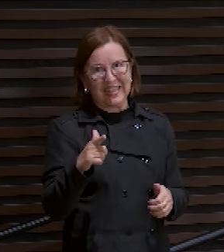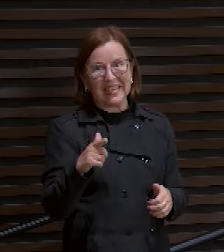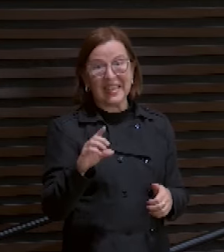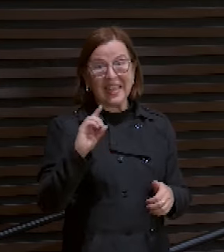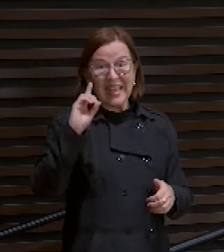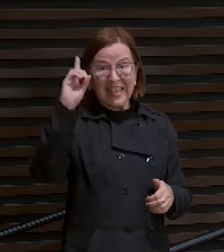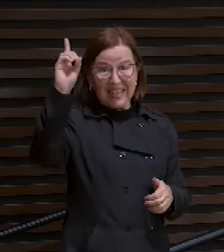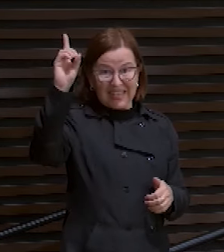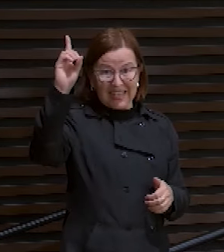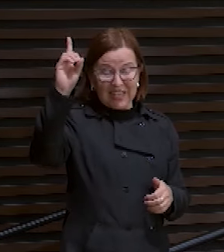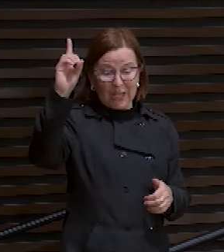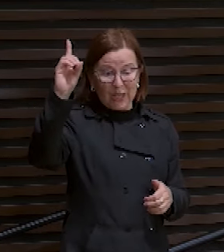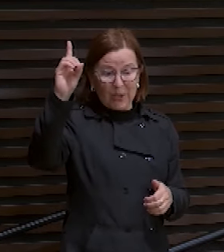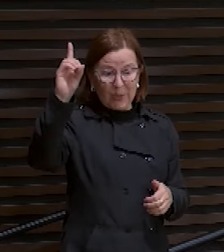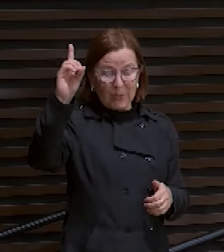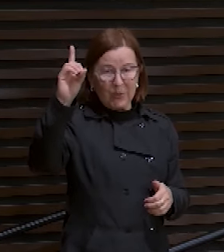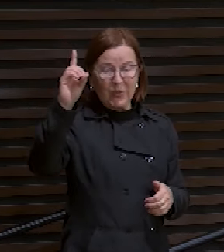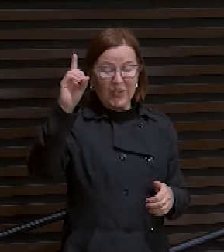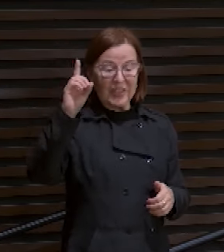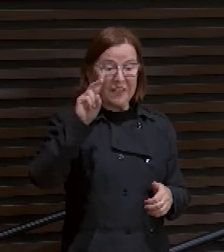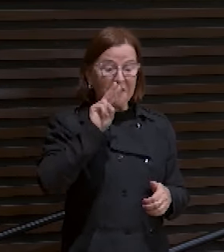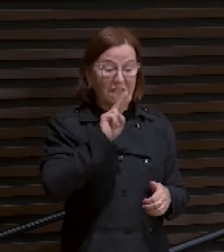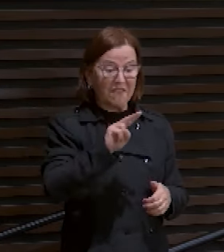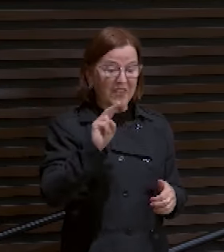Ele vem e vos salvará.